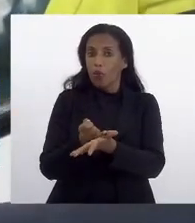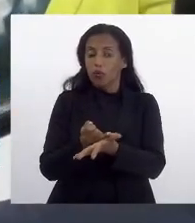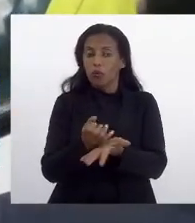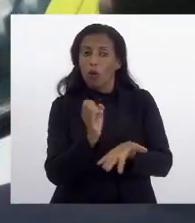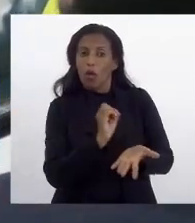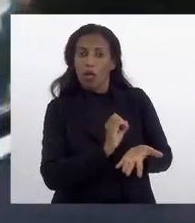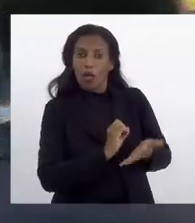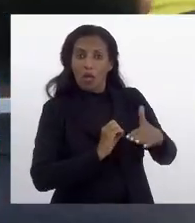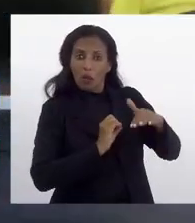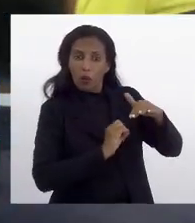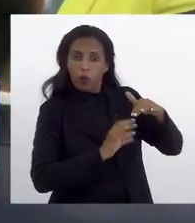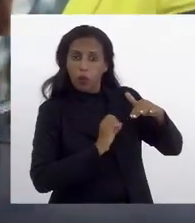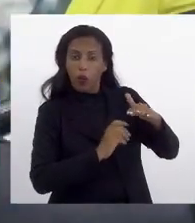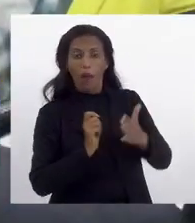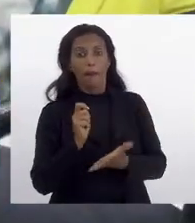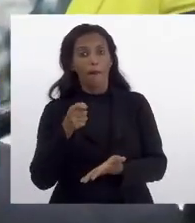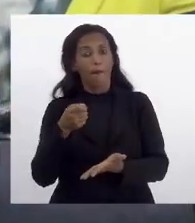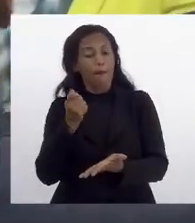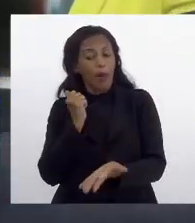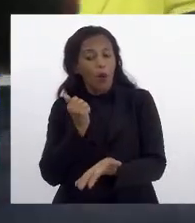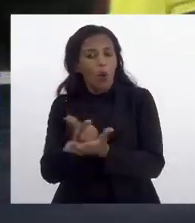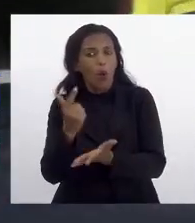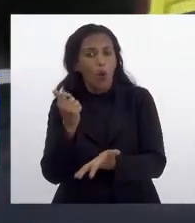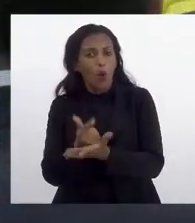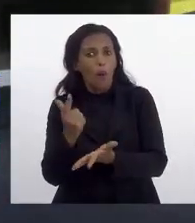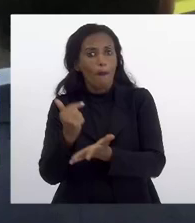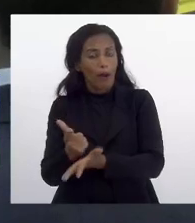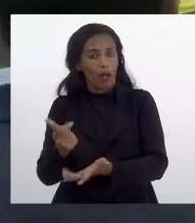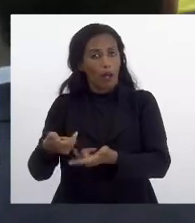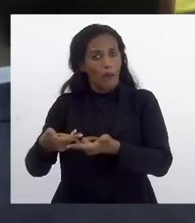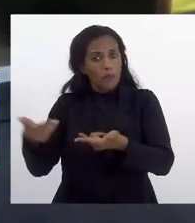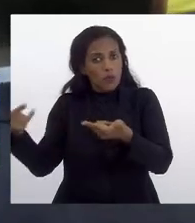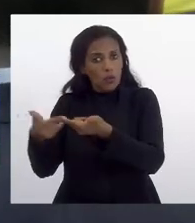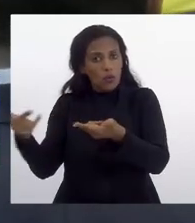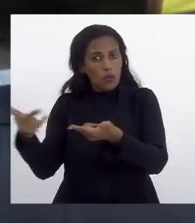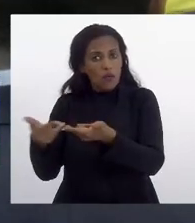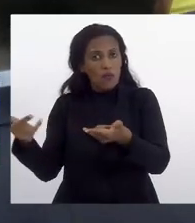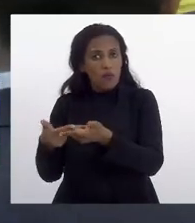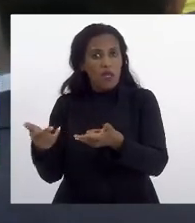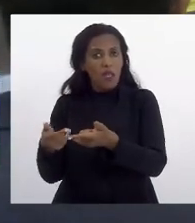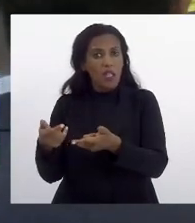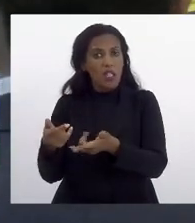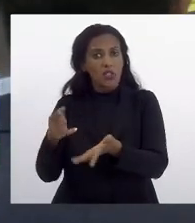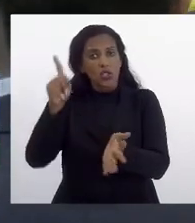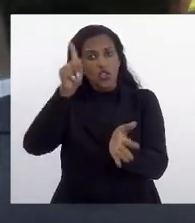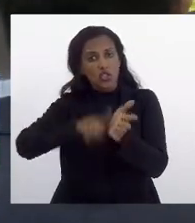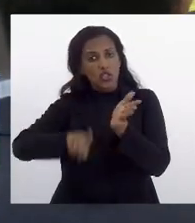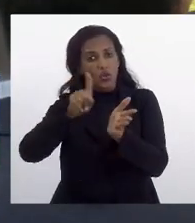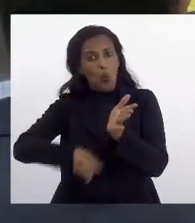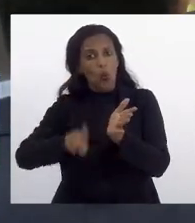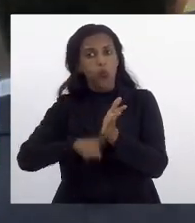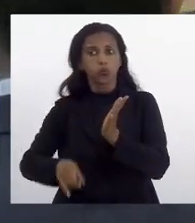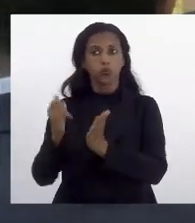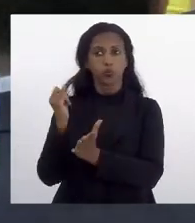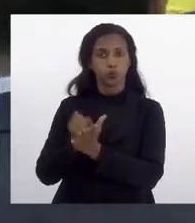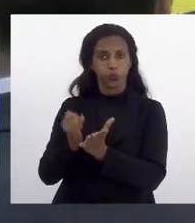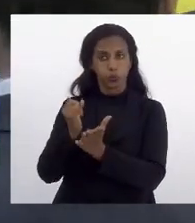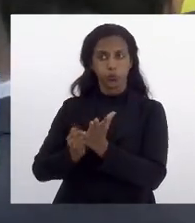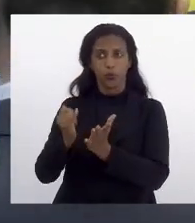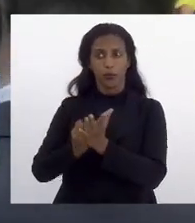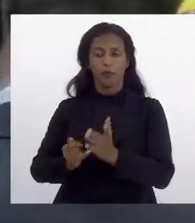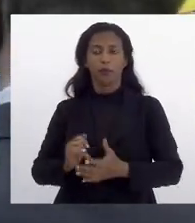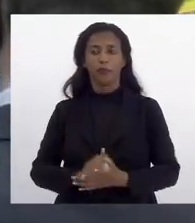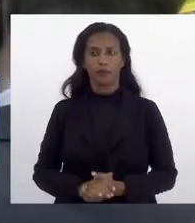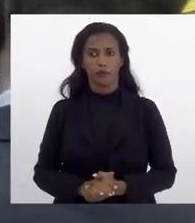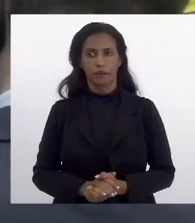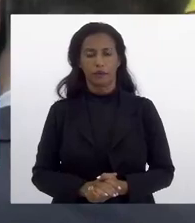custeio para comprar o absorvente sem ICMS. É fonte de custeio para isso. Sem